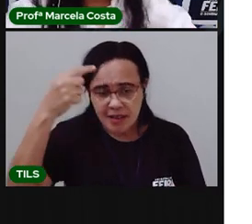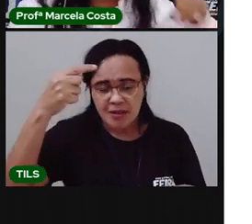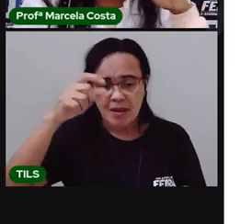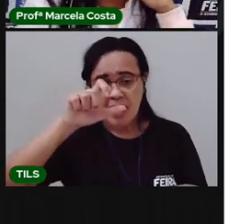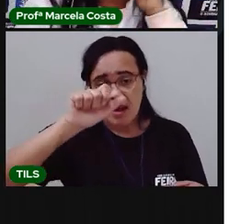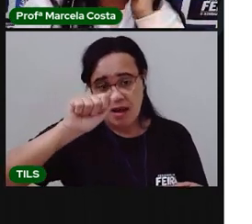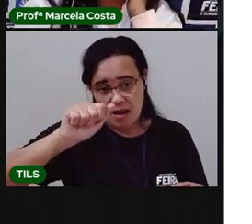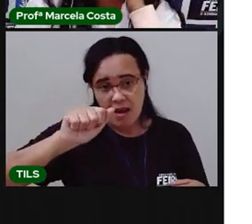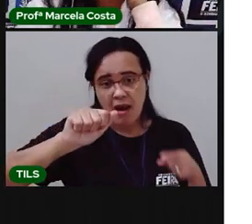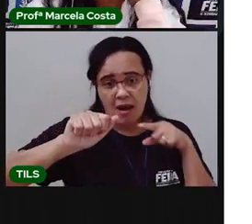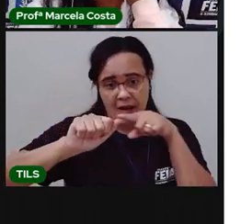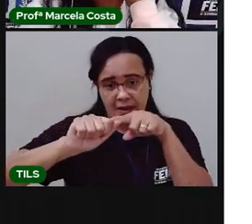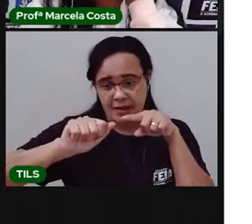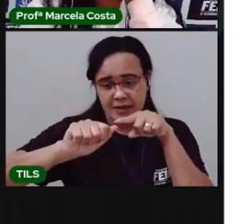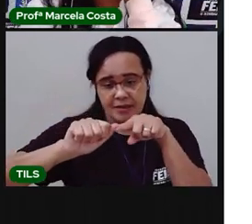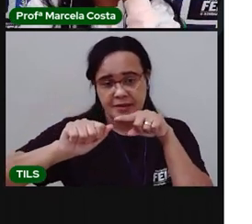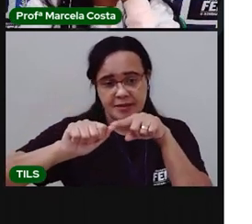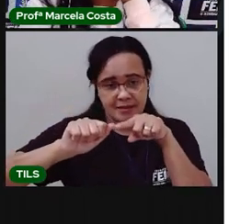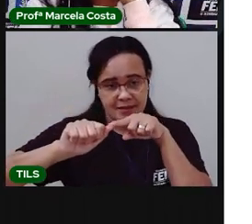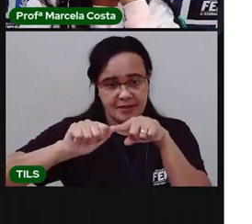letra, crianças? Crianças.